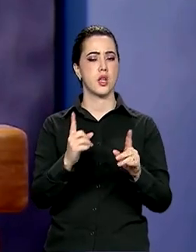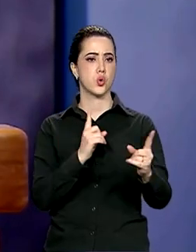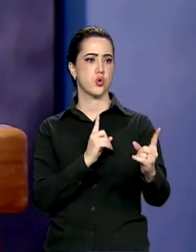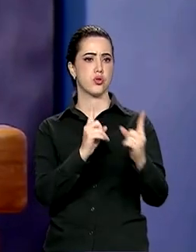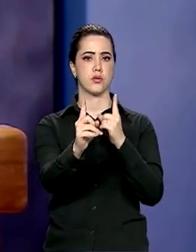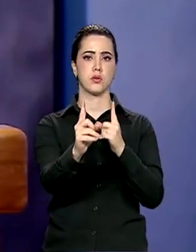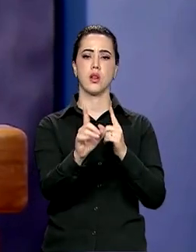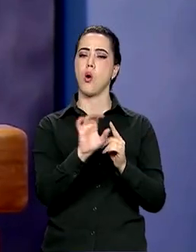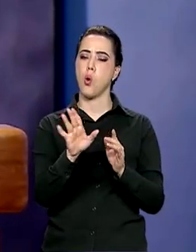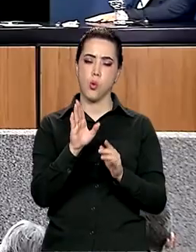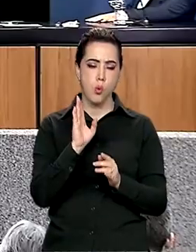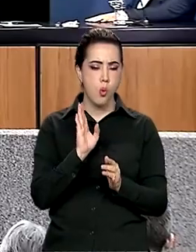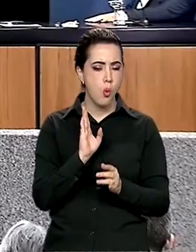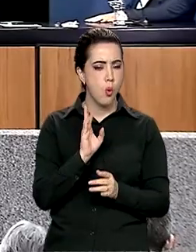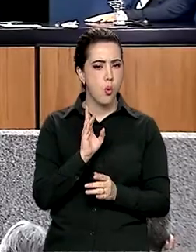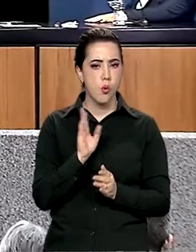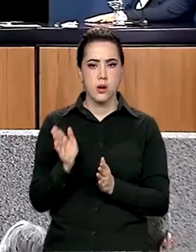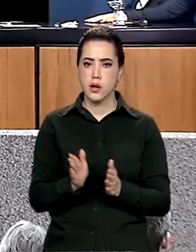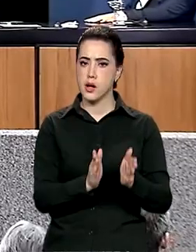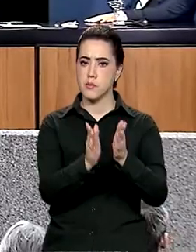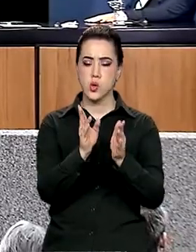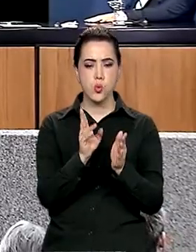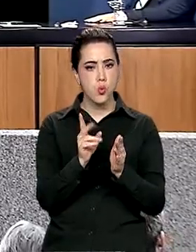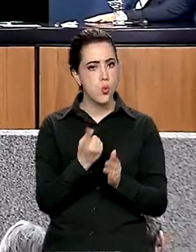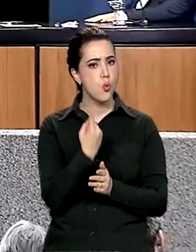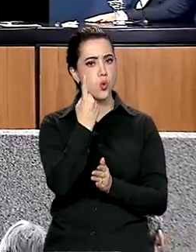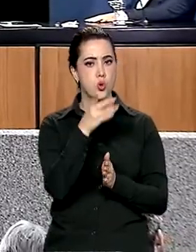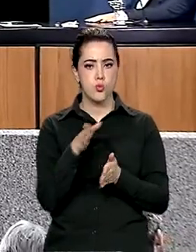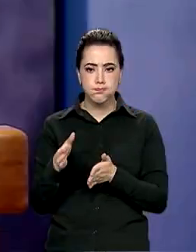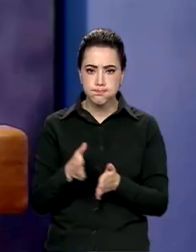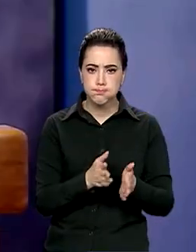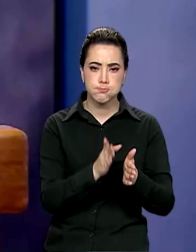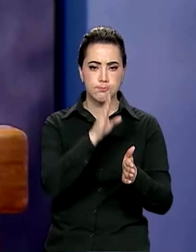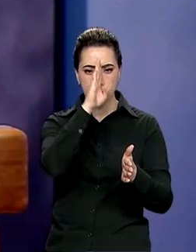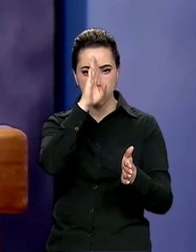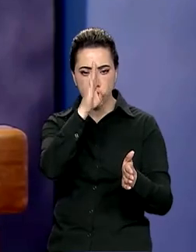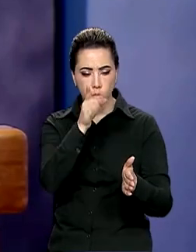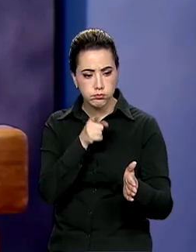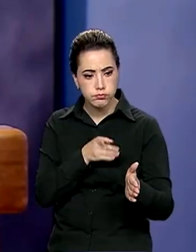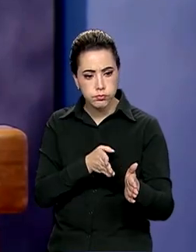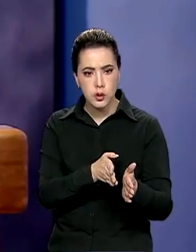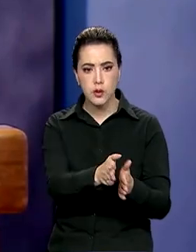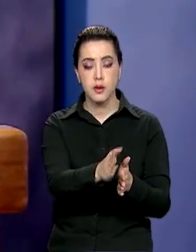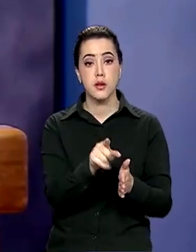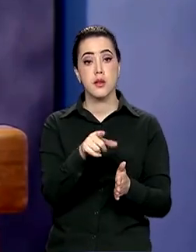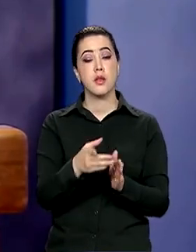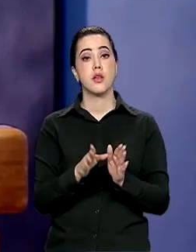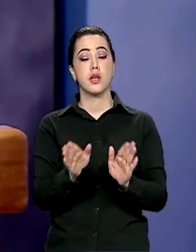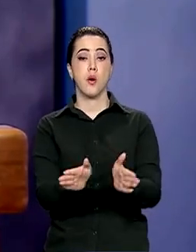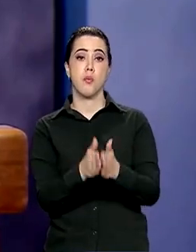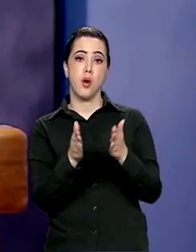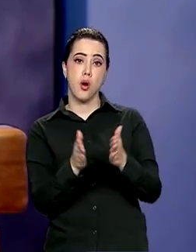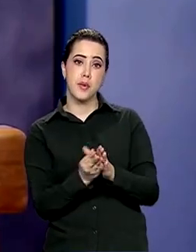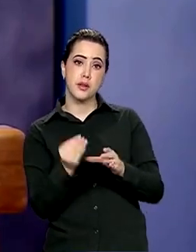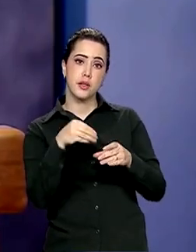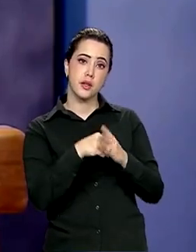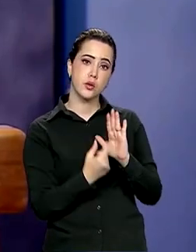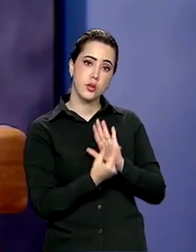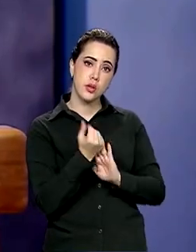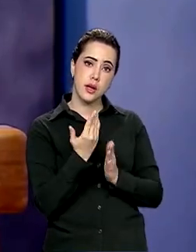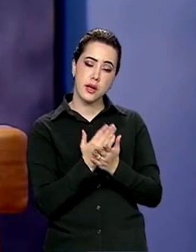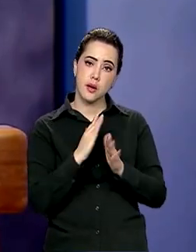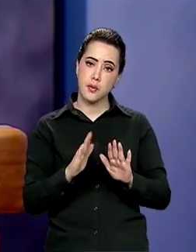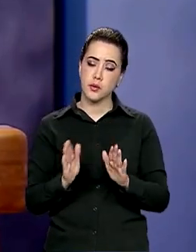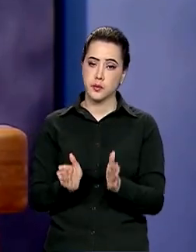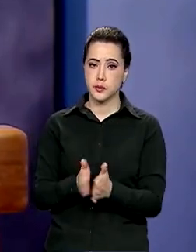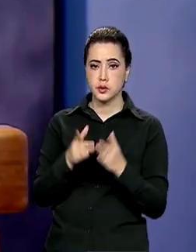mas de mão única. Todos nós caminhamos juntos no mesmo objetivo, colocar o pobre no orçamento, erradicar a pobreza, diminuir